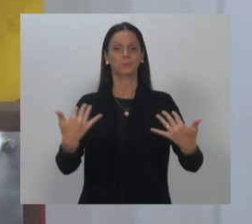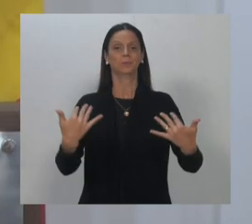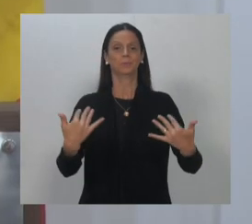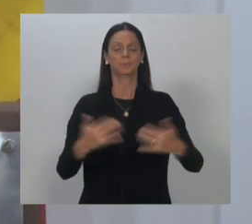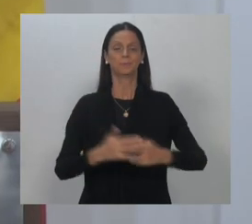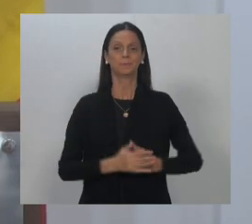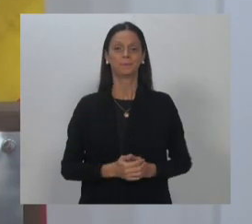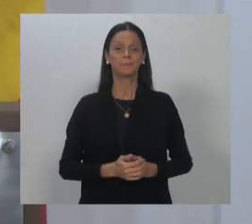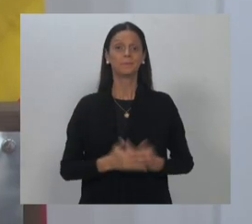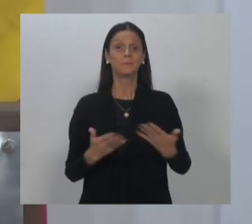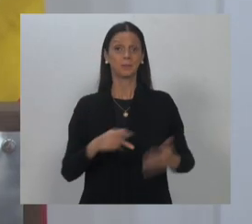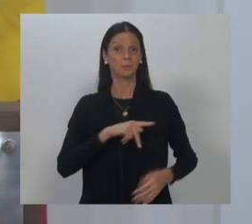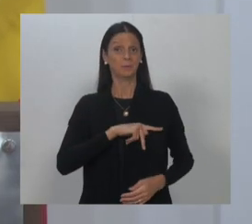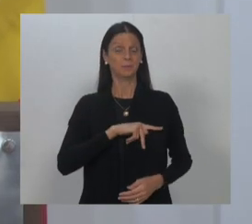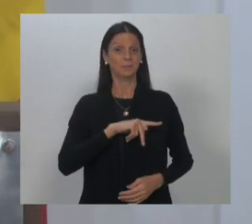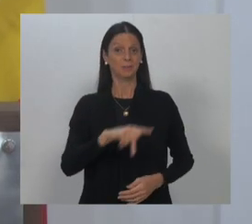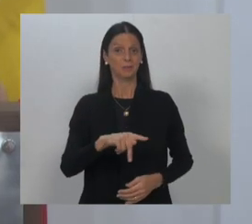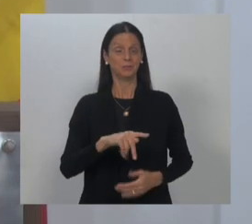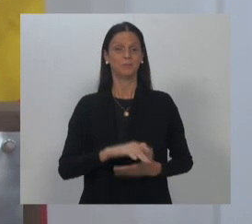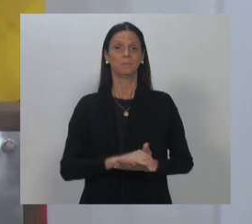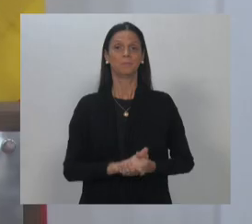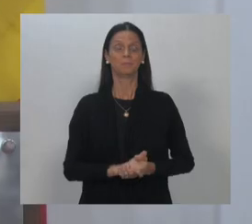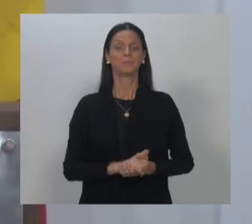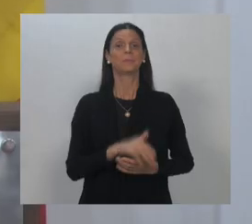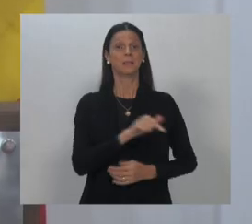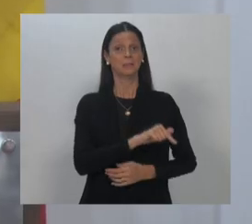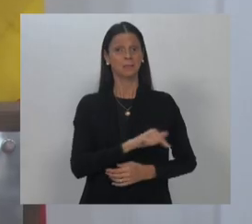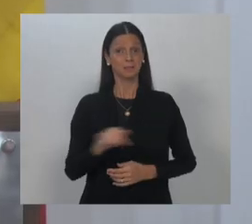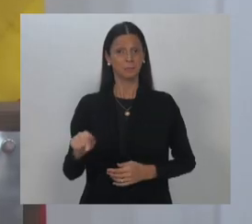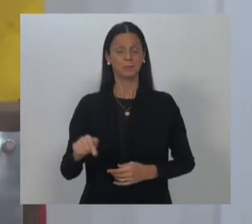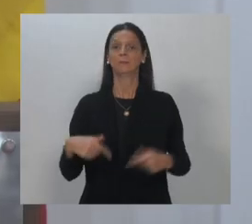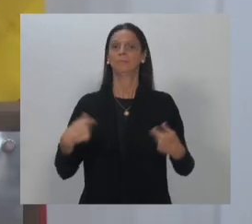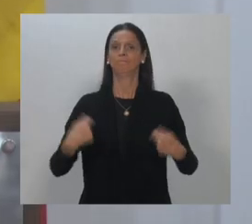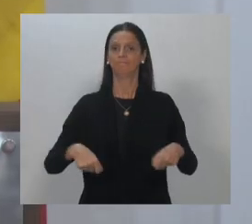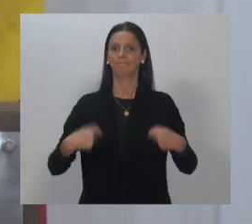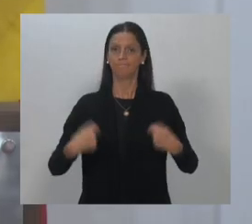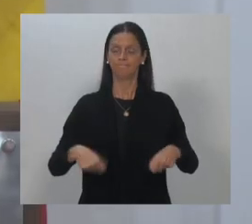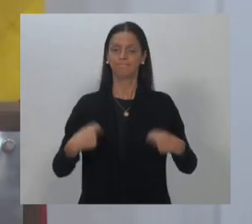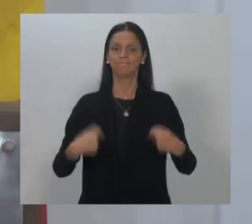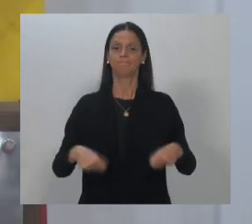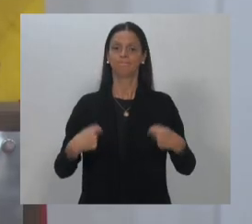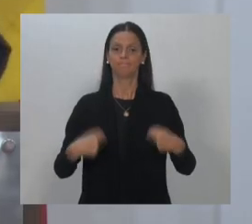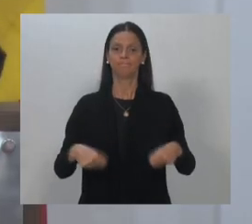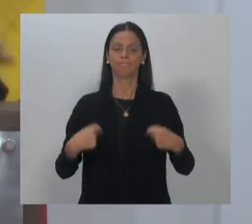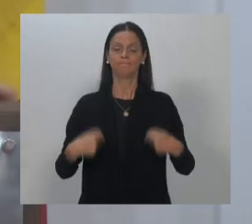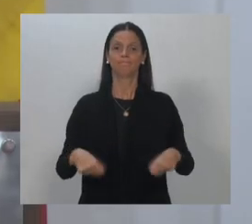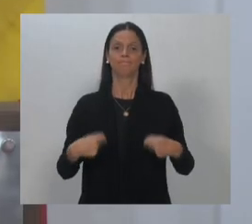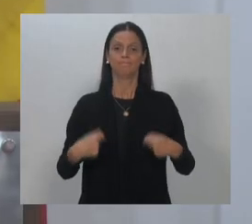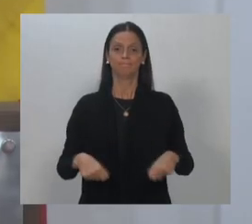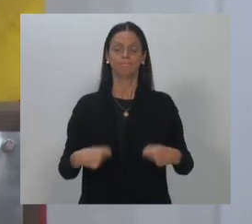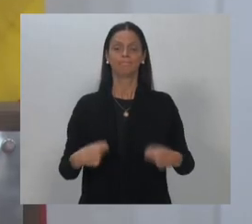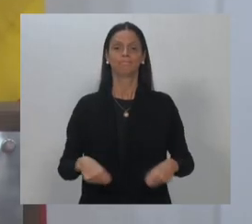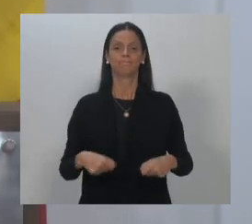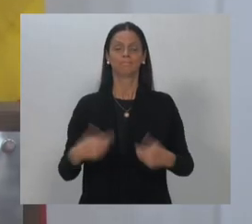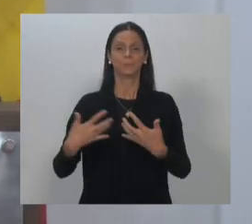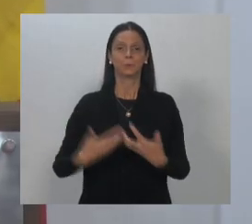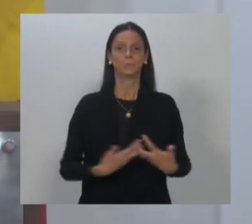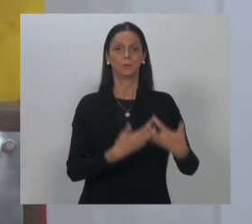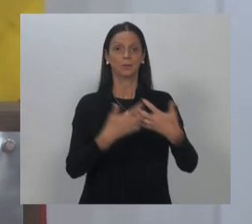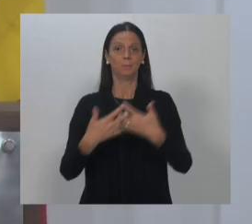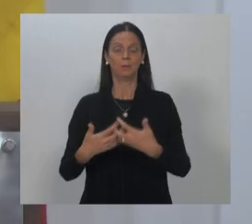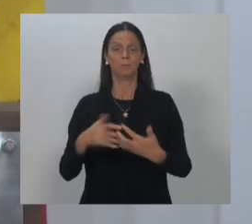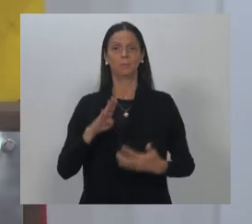Senhor presidente, essa semana nós precisamos de um caminhão Volma,